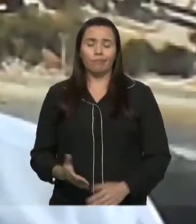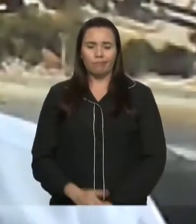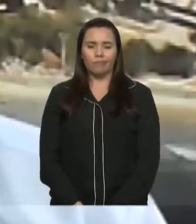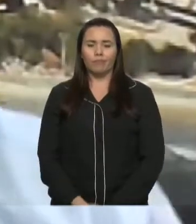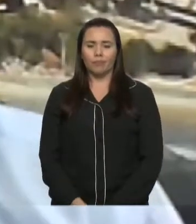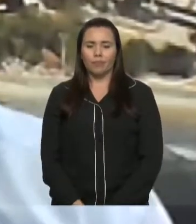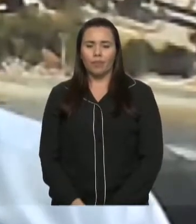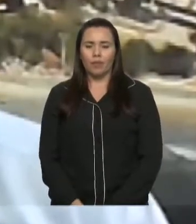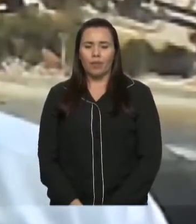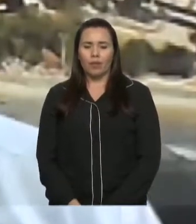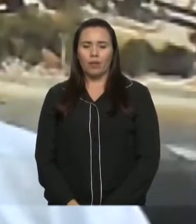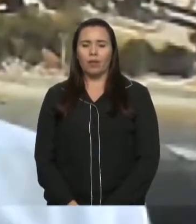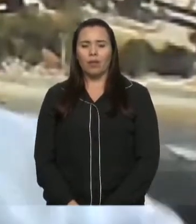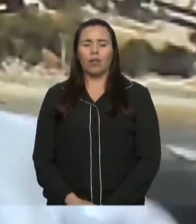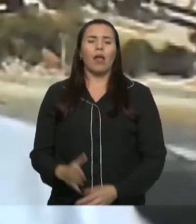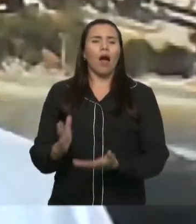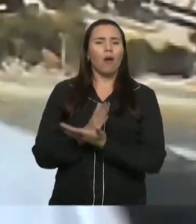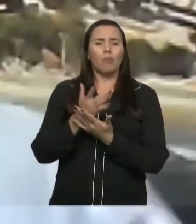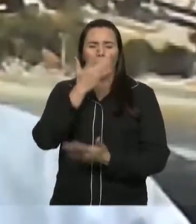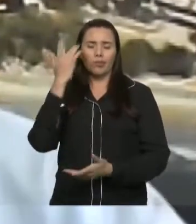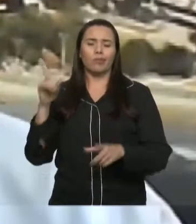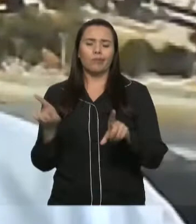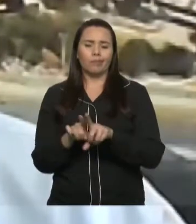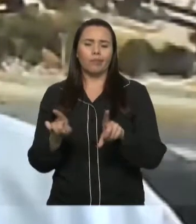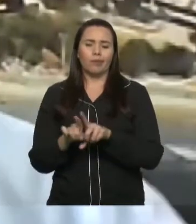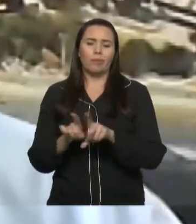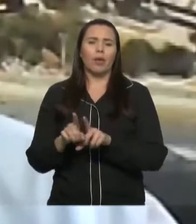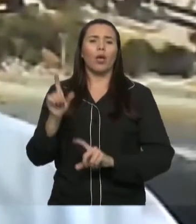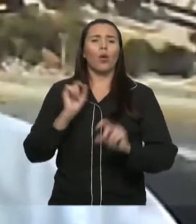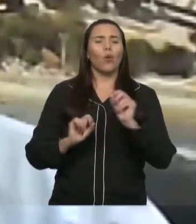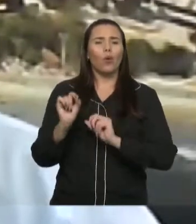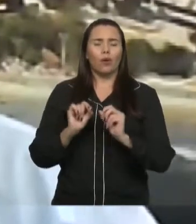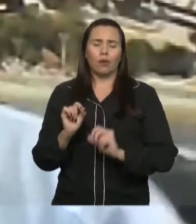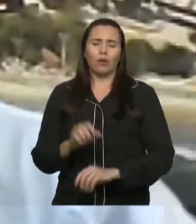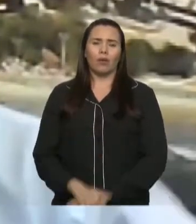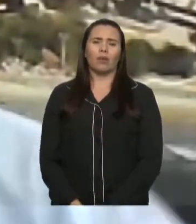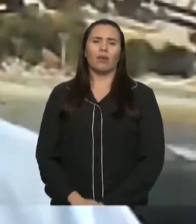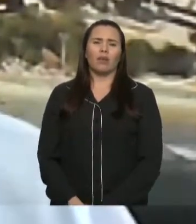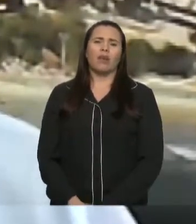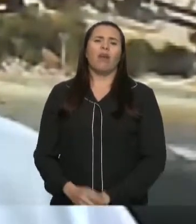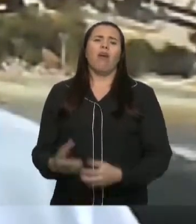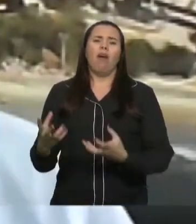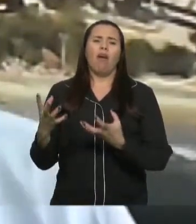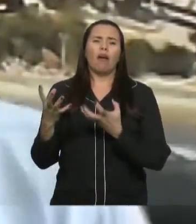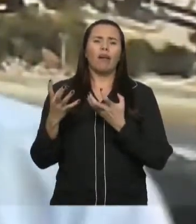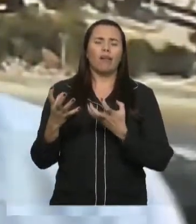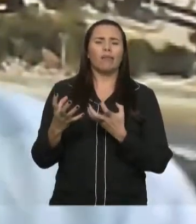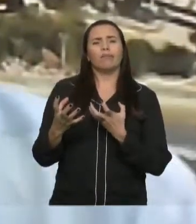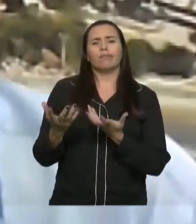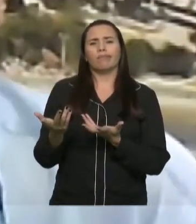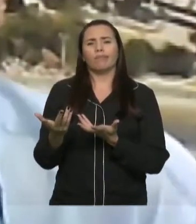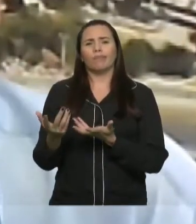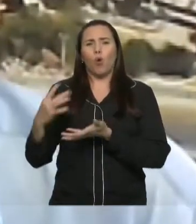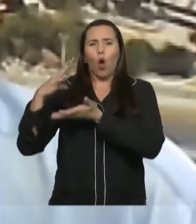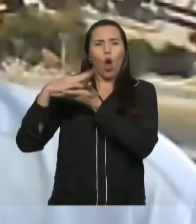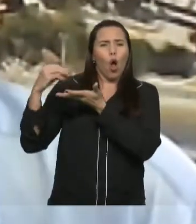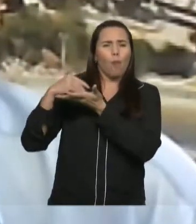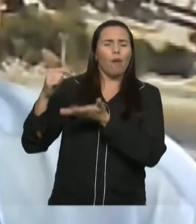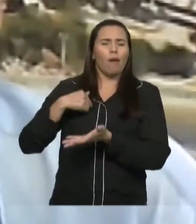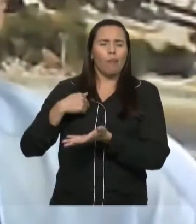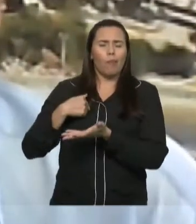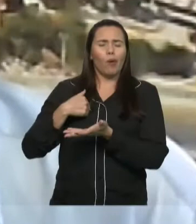a tentativa de hackear o meu celular por uma delegacia física, que eles têm o boletim, mesmo tendo a possibilidade de ter